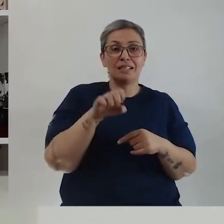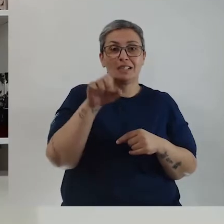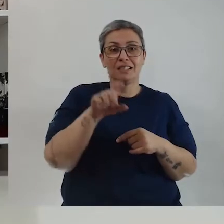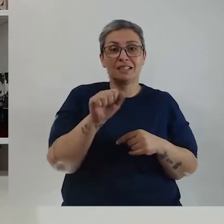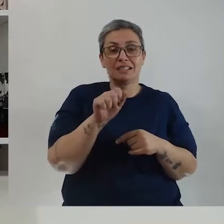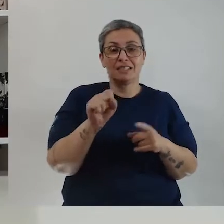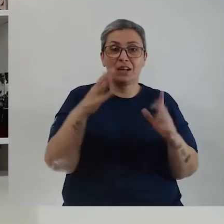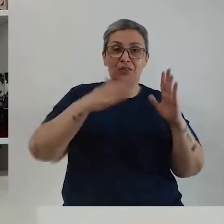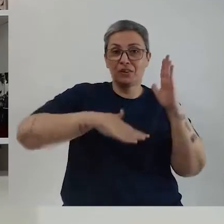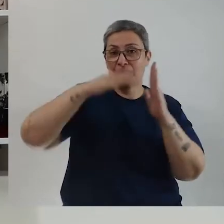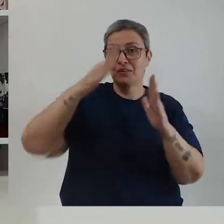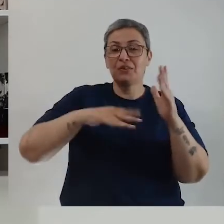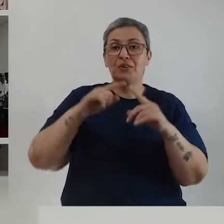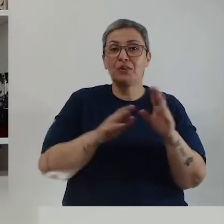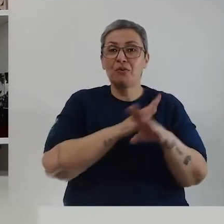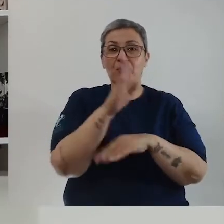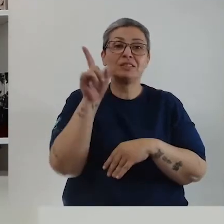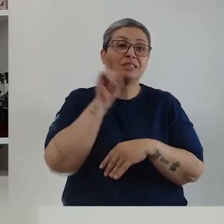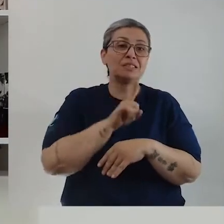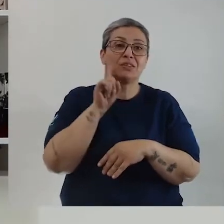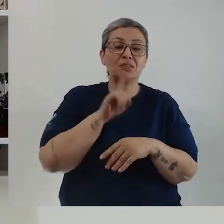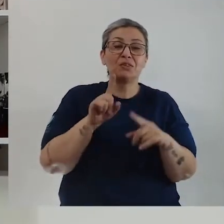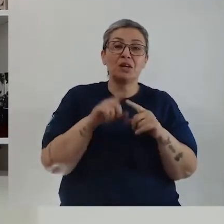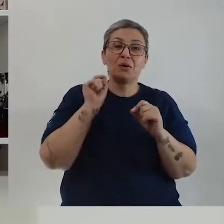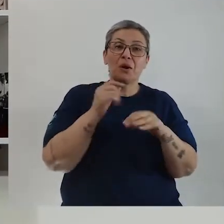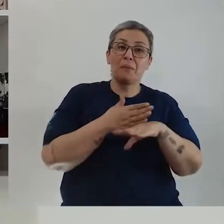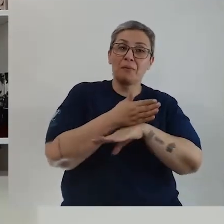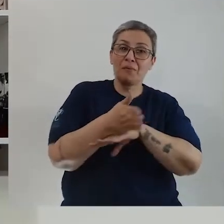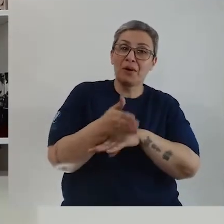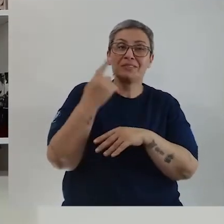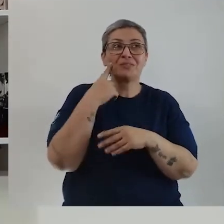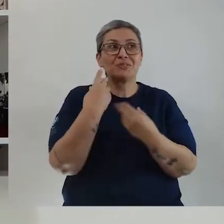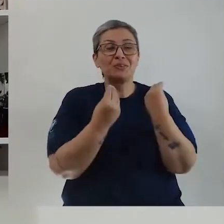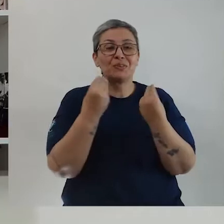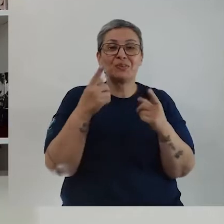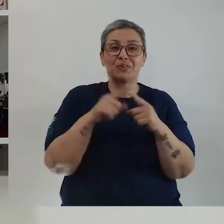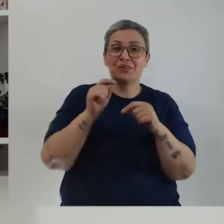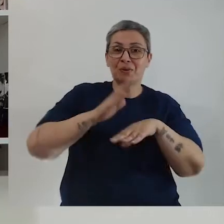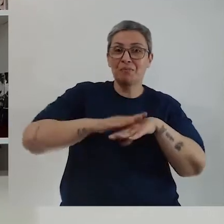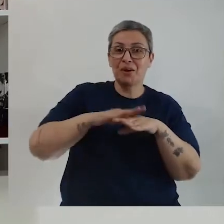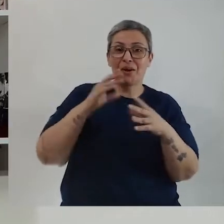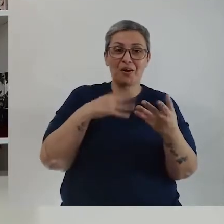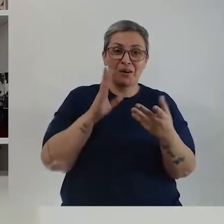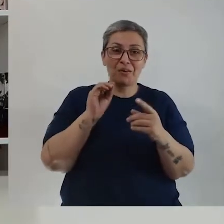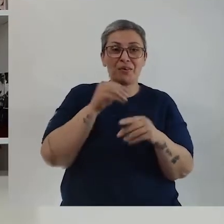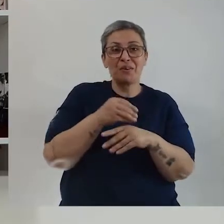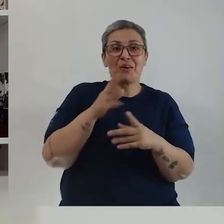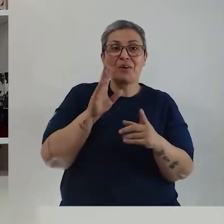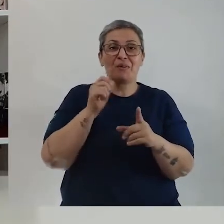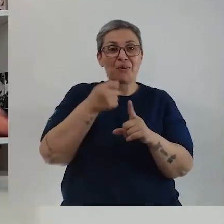conhecidos, assim. E quando eu tive a oportunidade de ir para os Estados Unidos, eu tive que passar por lá, né? E fazer, deixar a minha